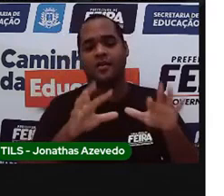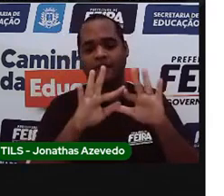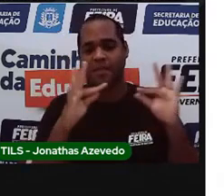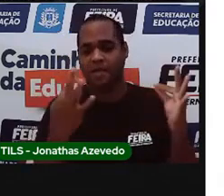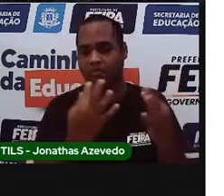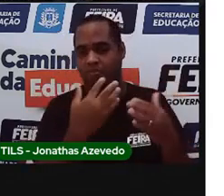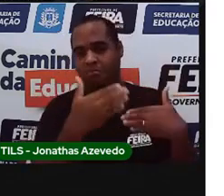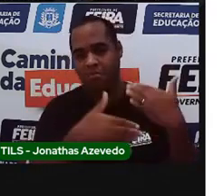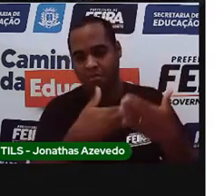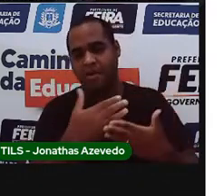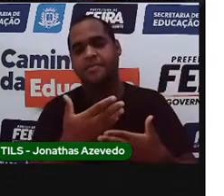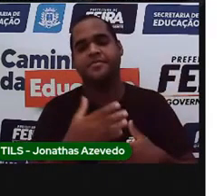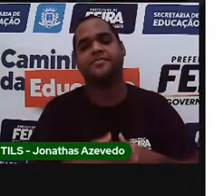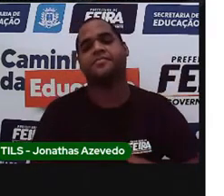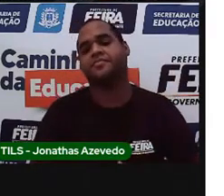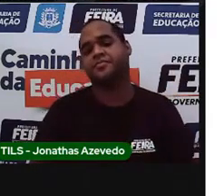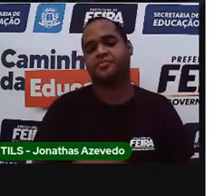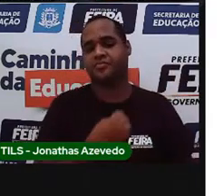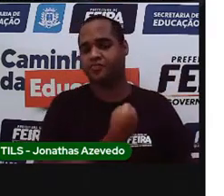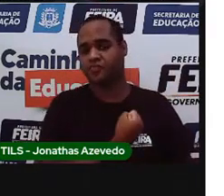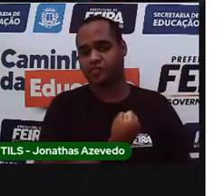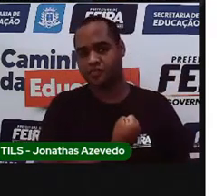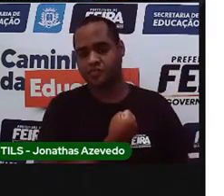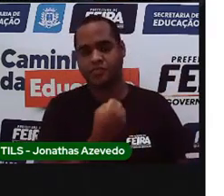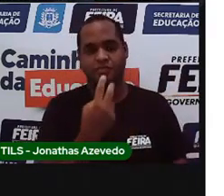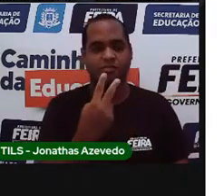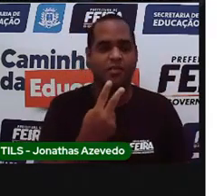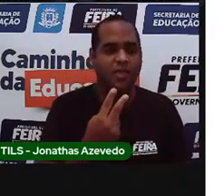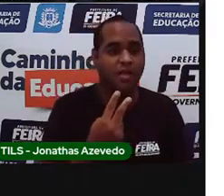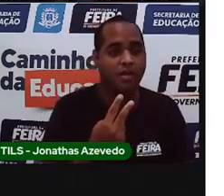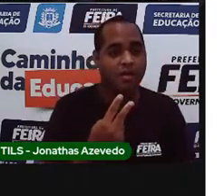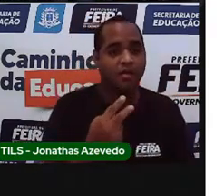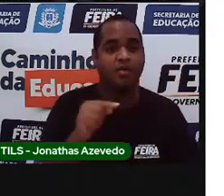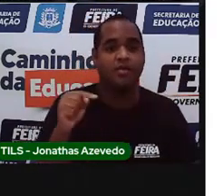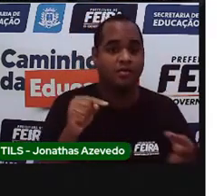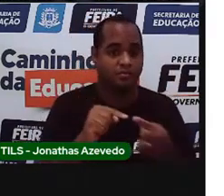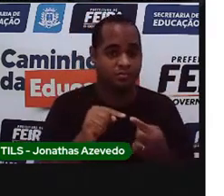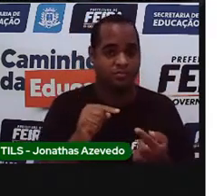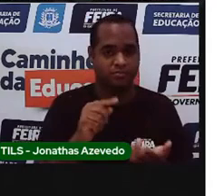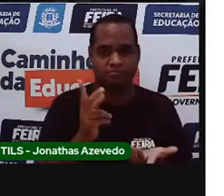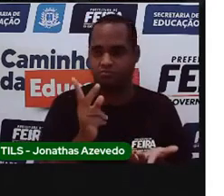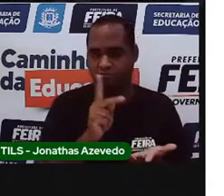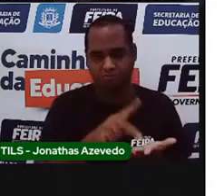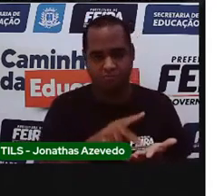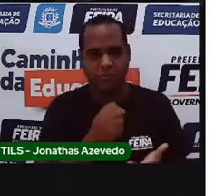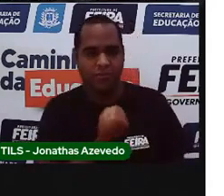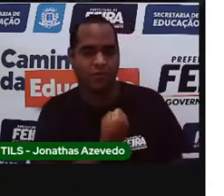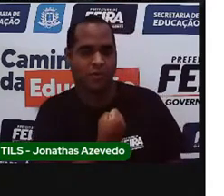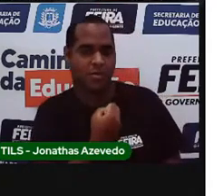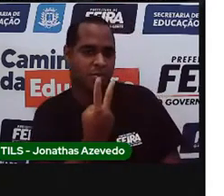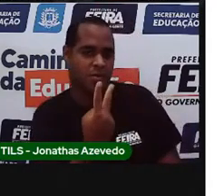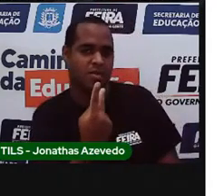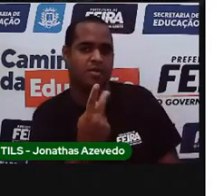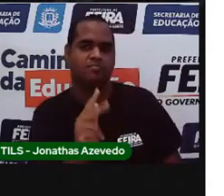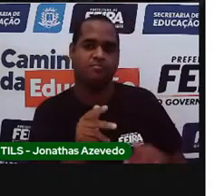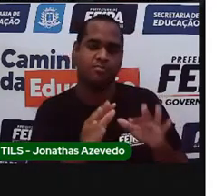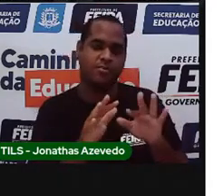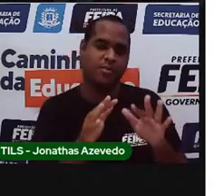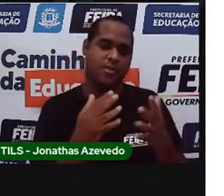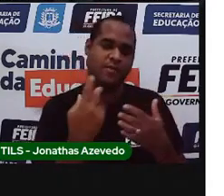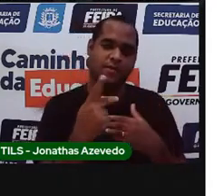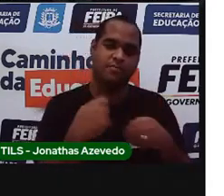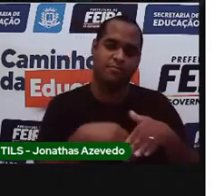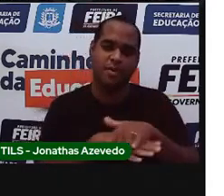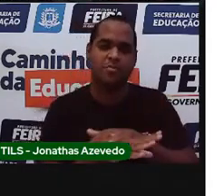A questão número dois existe algum hábito ou costume na